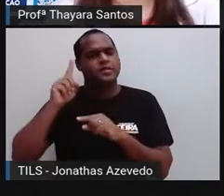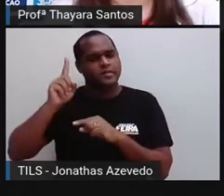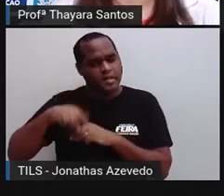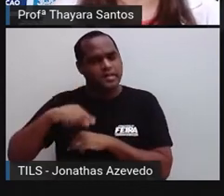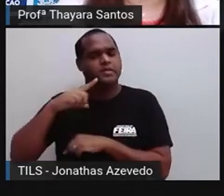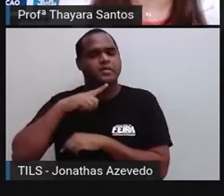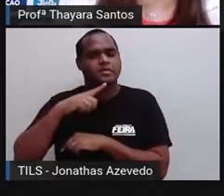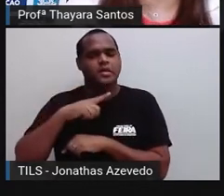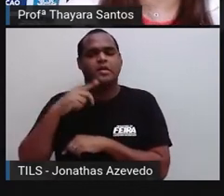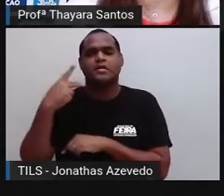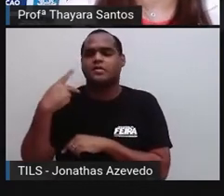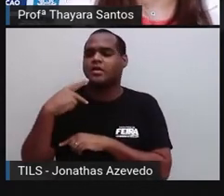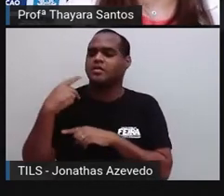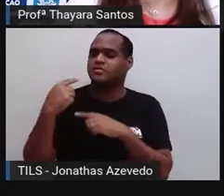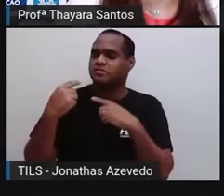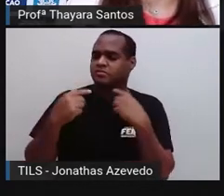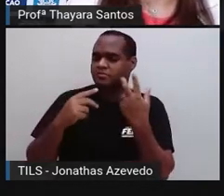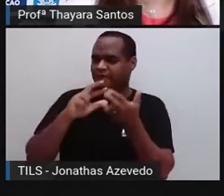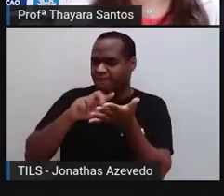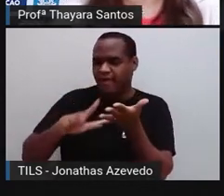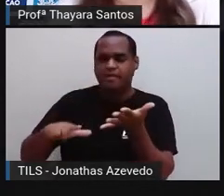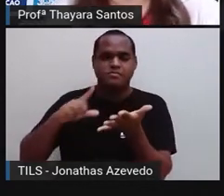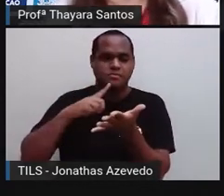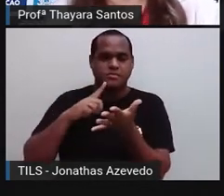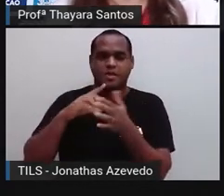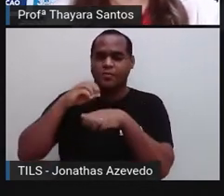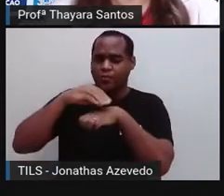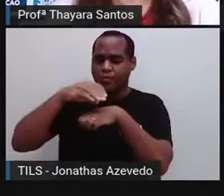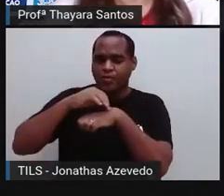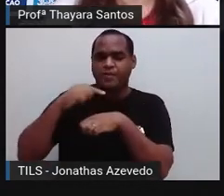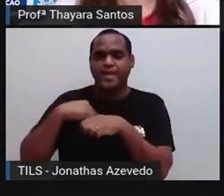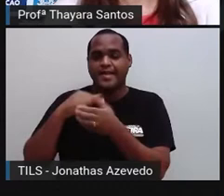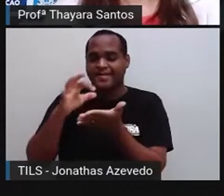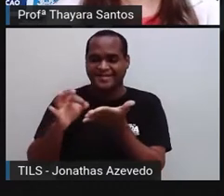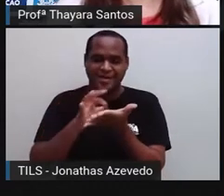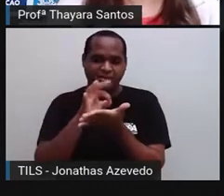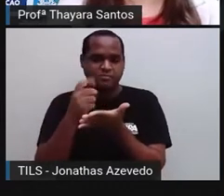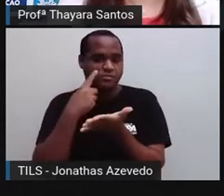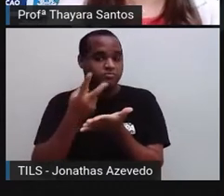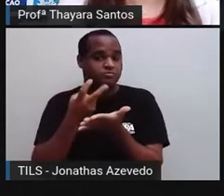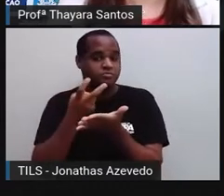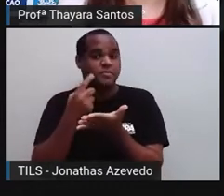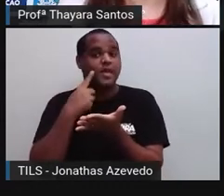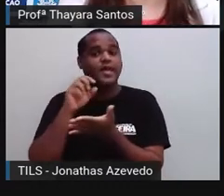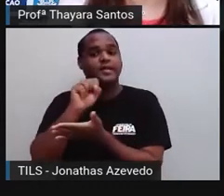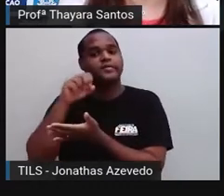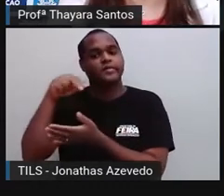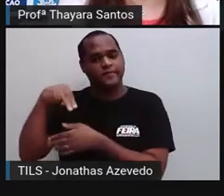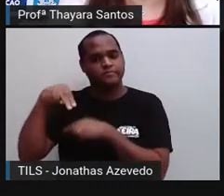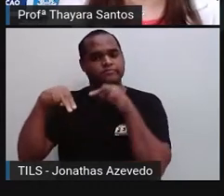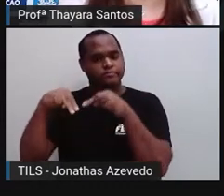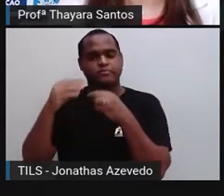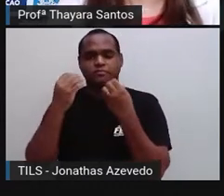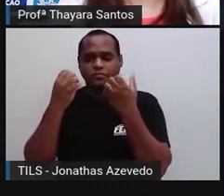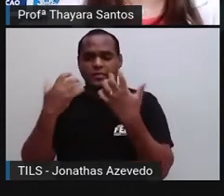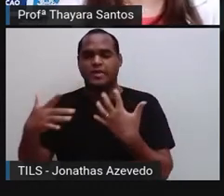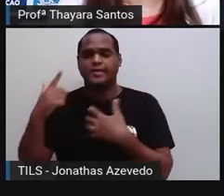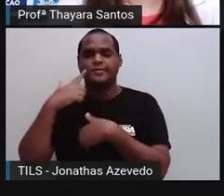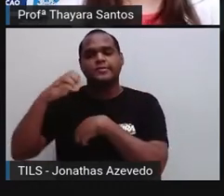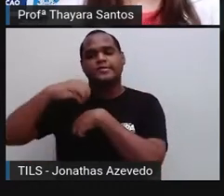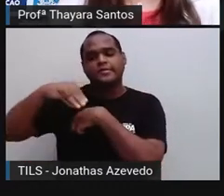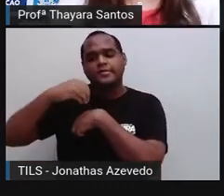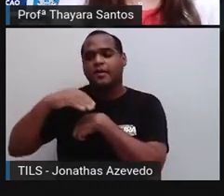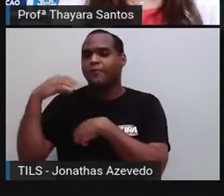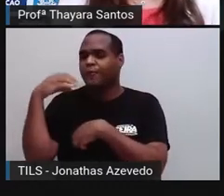como os sinais vão ser transmitidos e percebidos pela célula. No sistema nervoso, ele vai fornecer um sistema